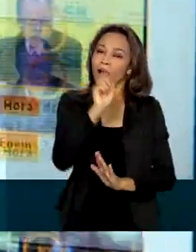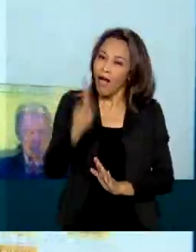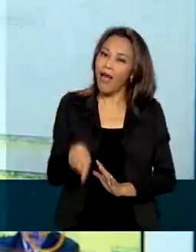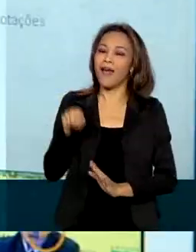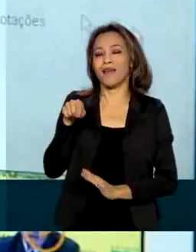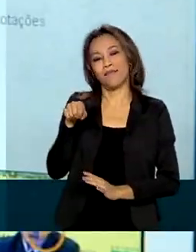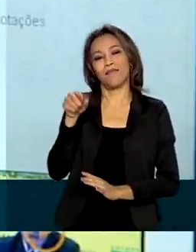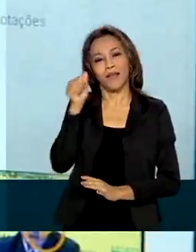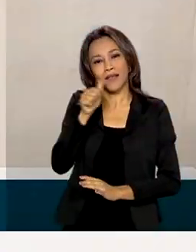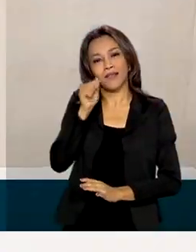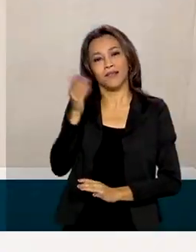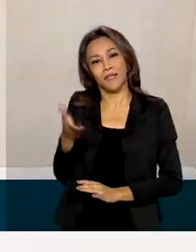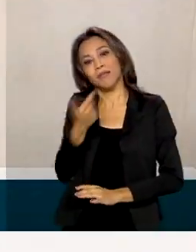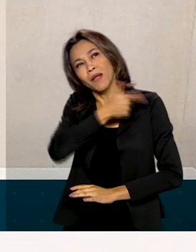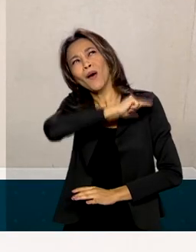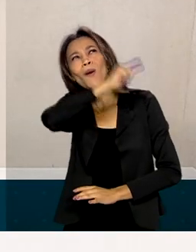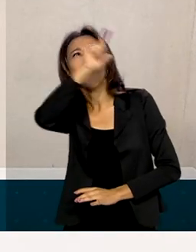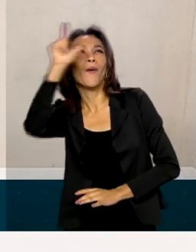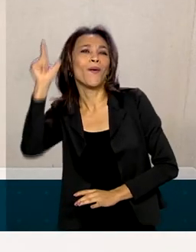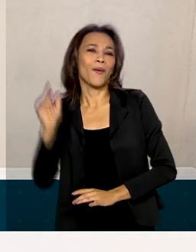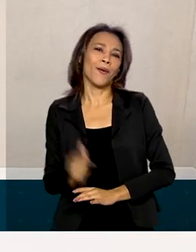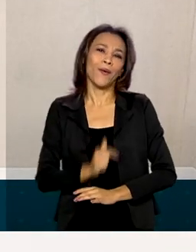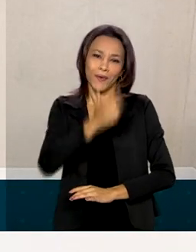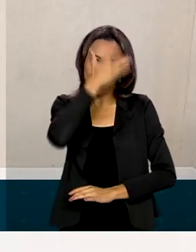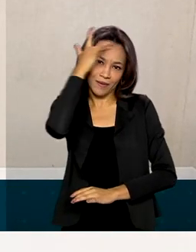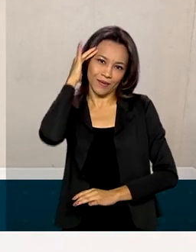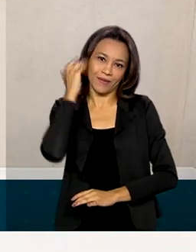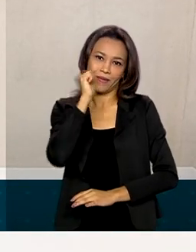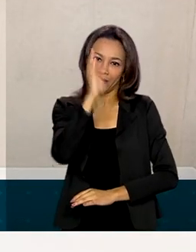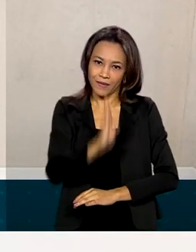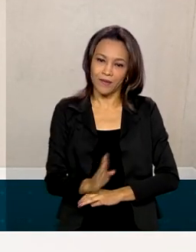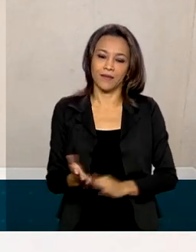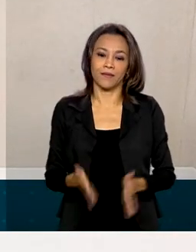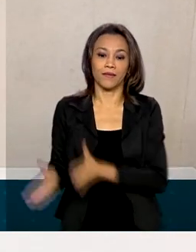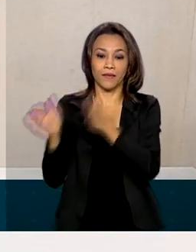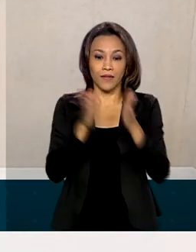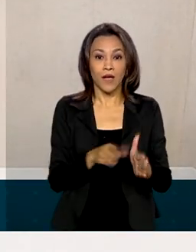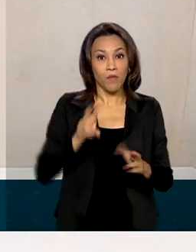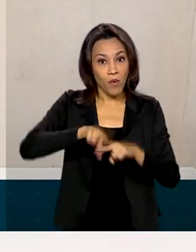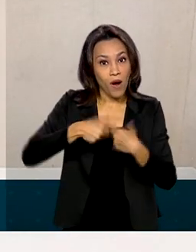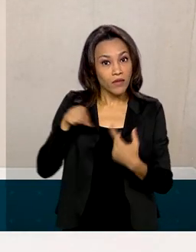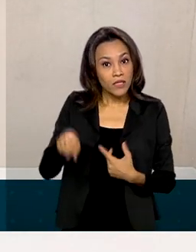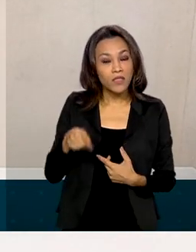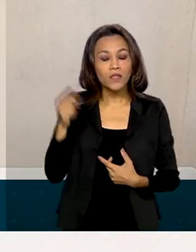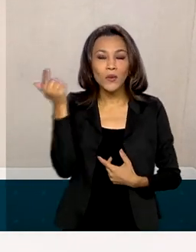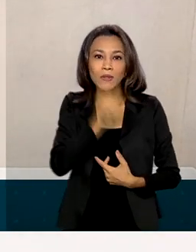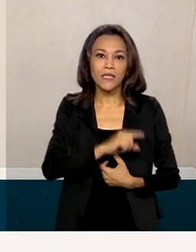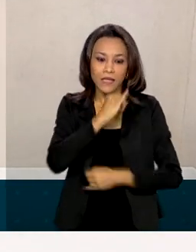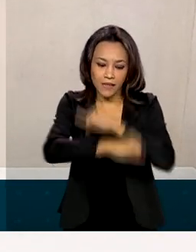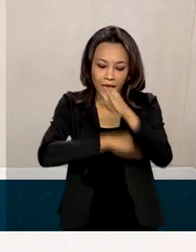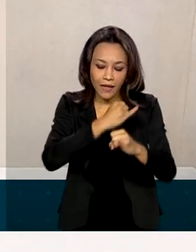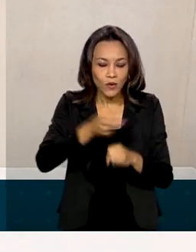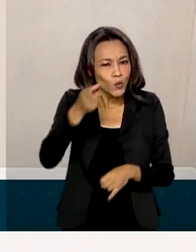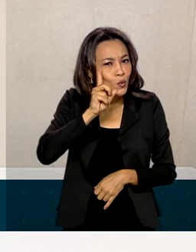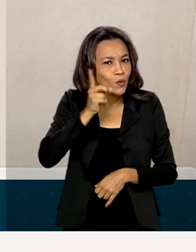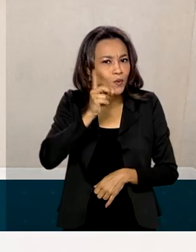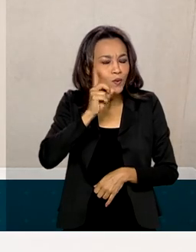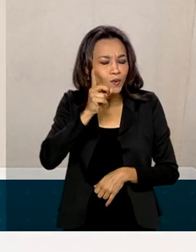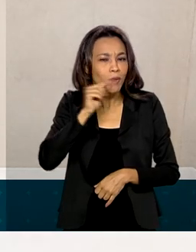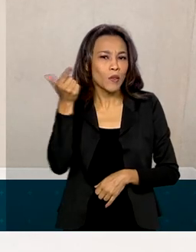Daianes do Brasil. Com ele eu pude ter a internet todos os dias para que eu pudesse desenvolver as atividades